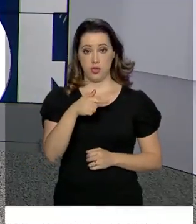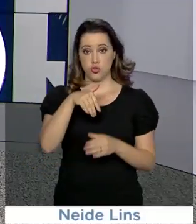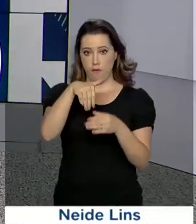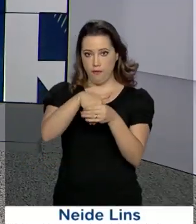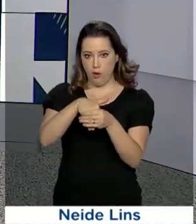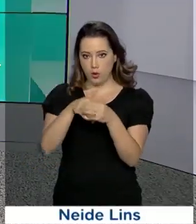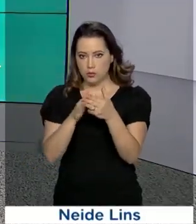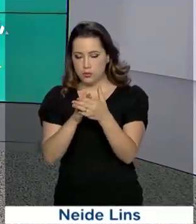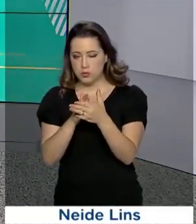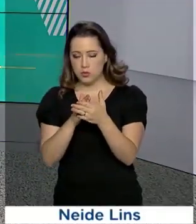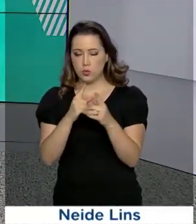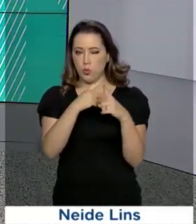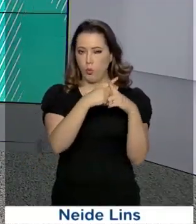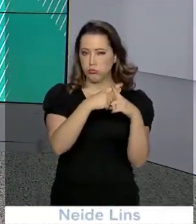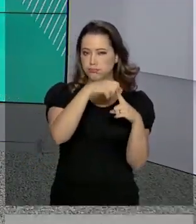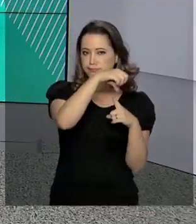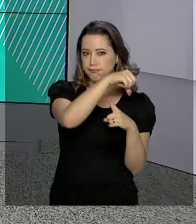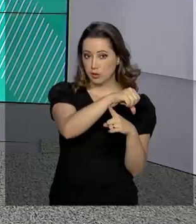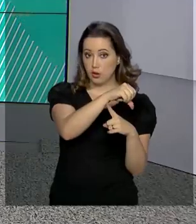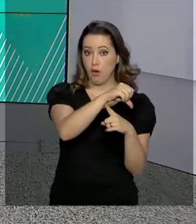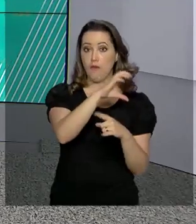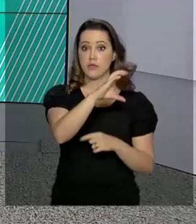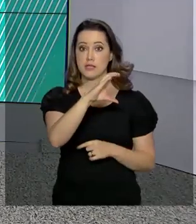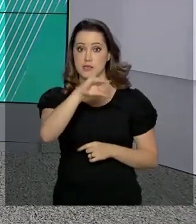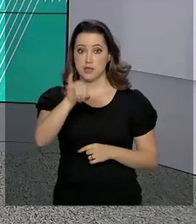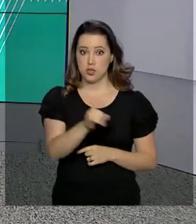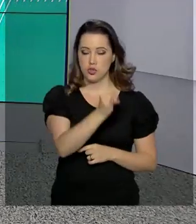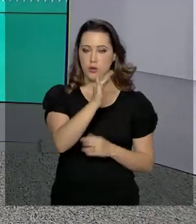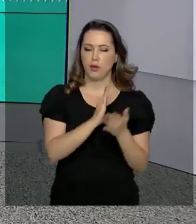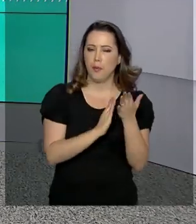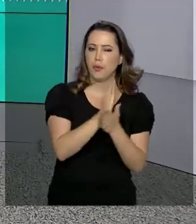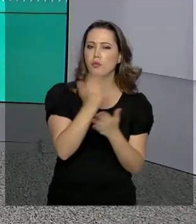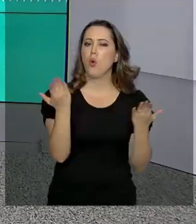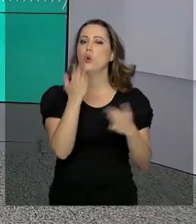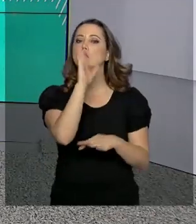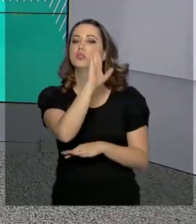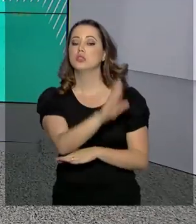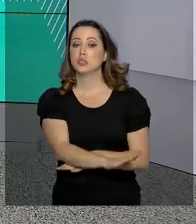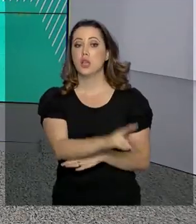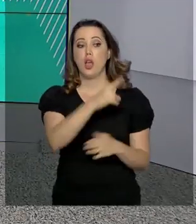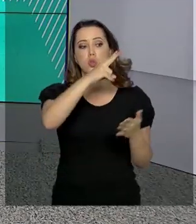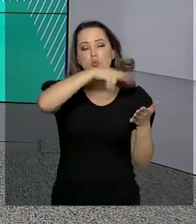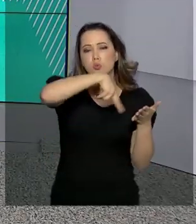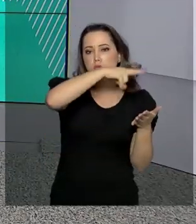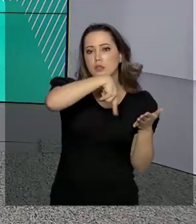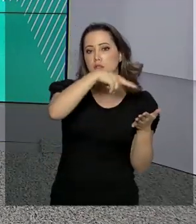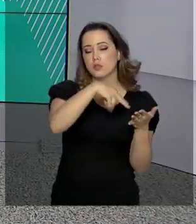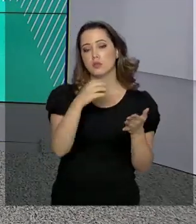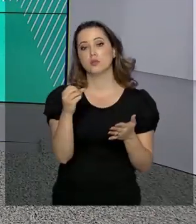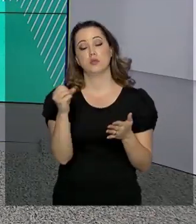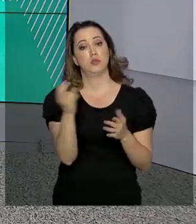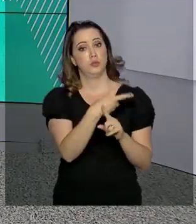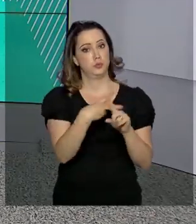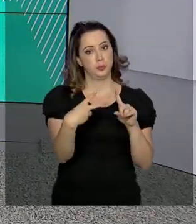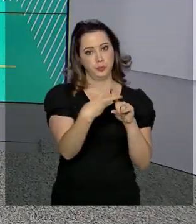Constituição e Justiça do Senado Federal aprovou na tarde de hoje o texto do relator da nova Previdência. Depois de concluída a